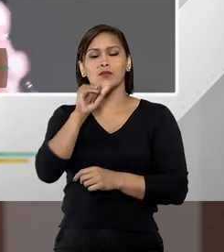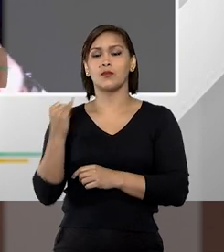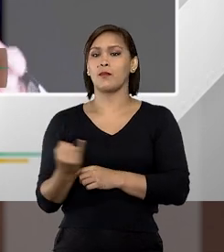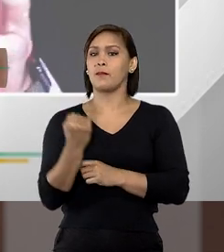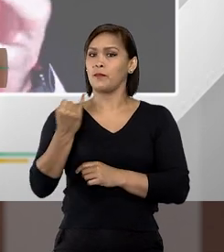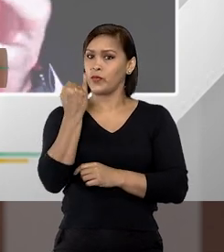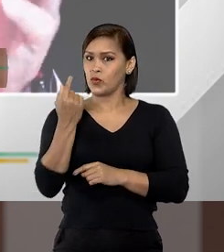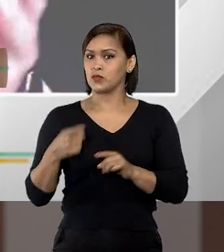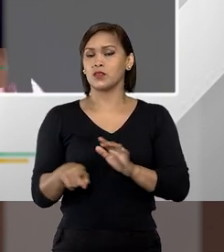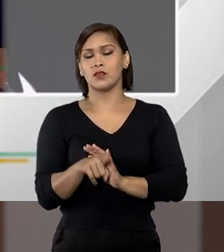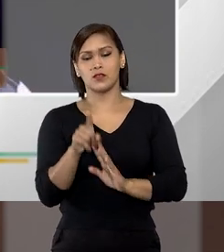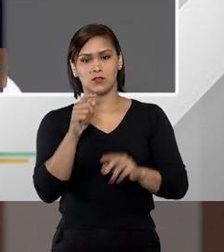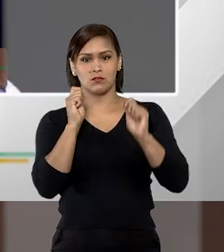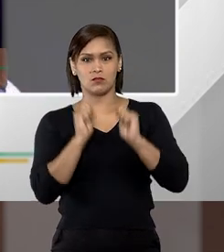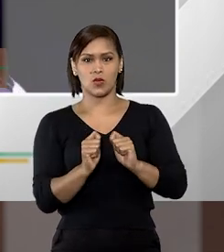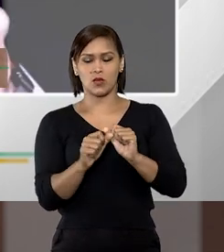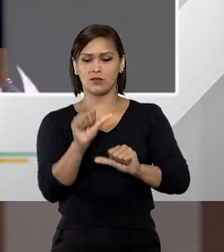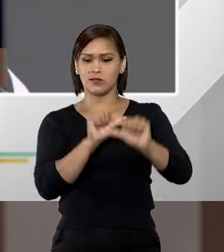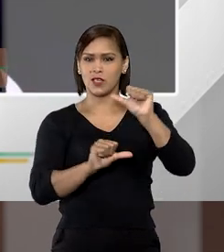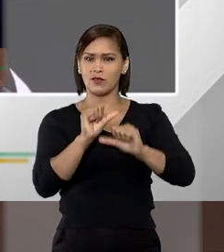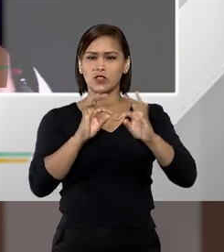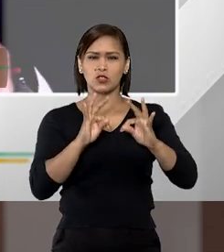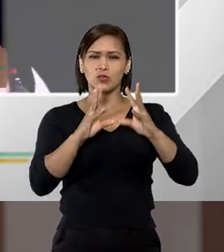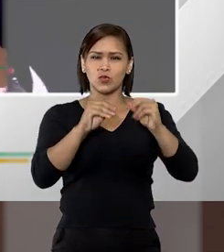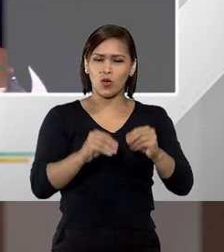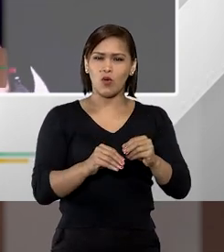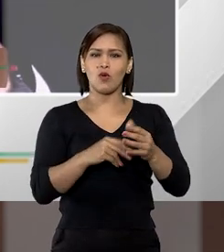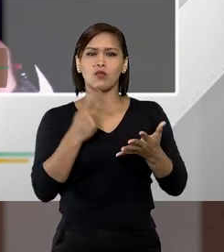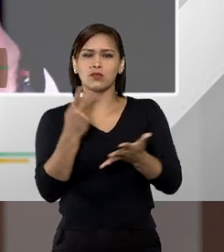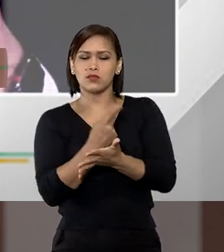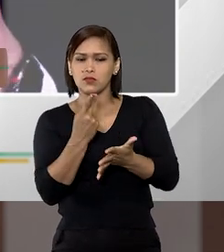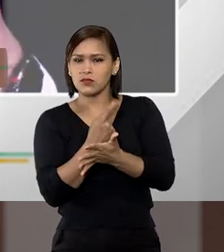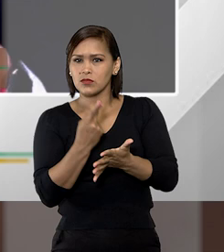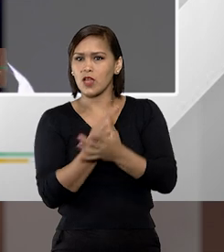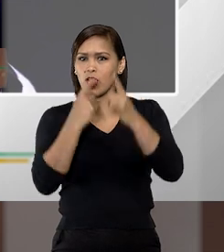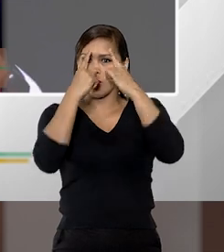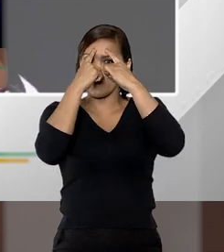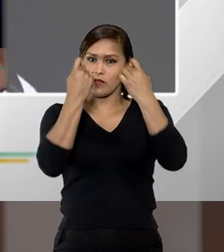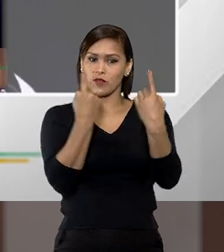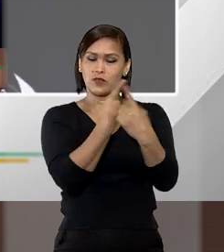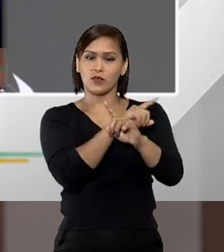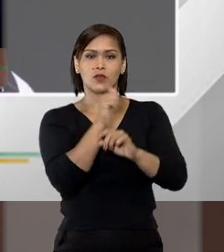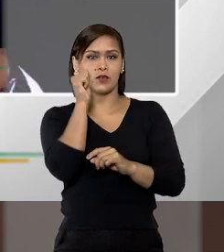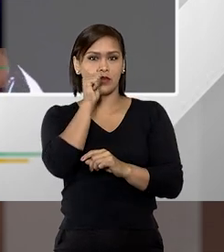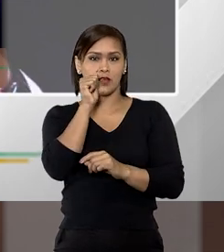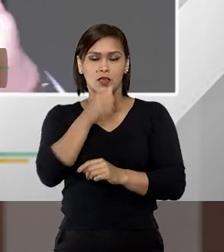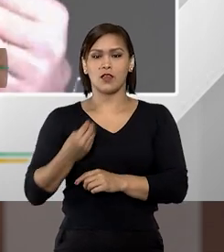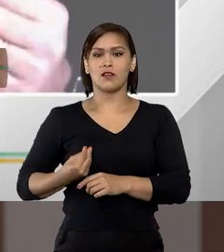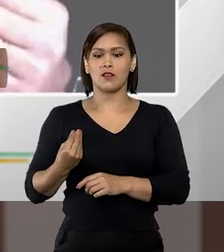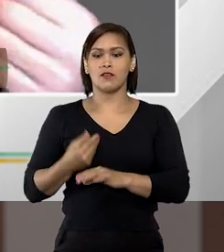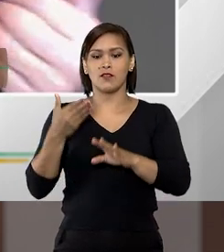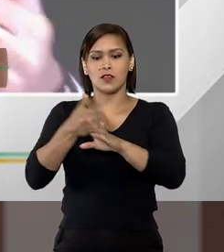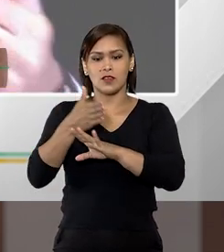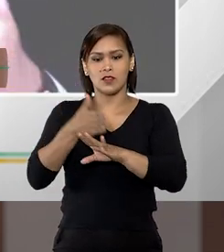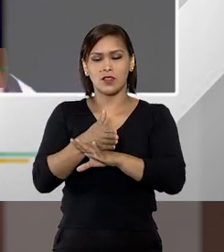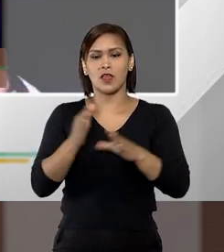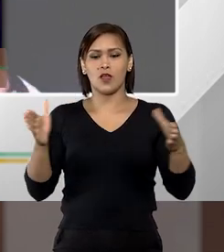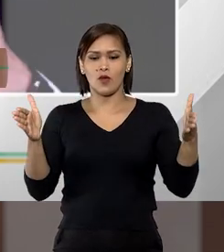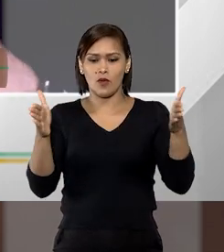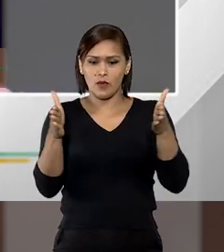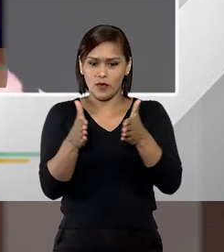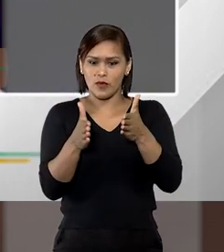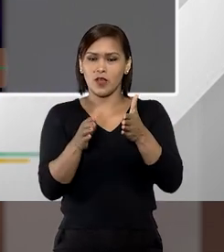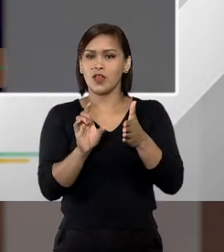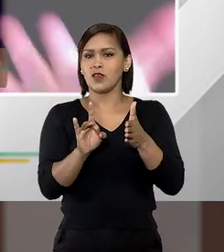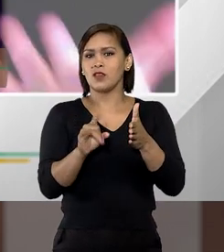importância para que a gente possa reverter esse quadro caótico de violência contra as mulheres que a gente vive dentro do curto espaço de